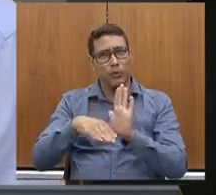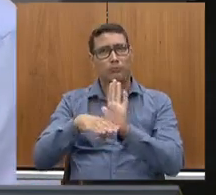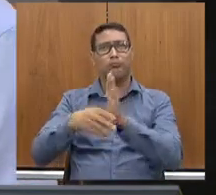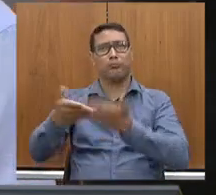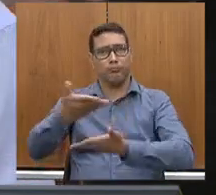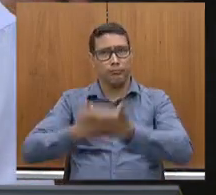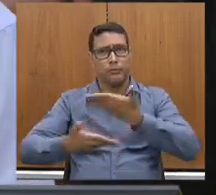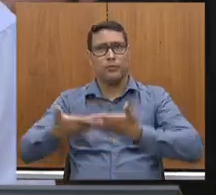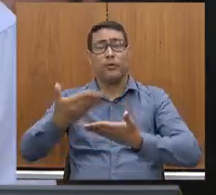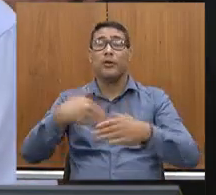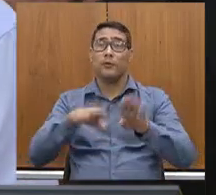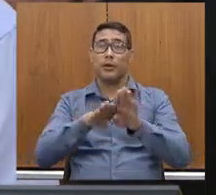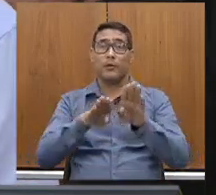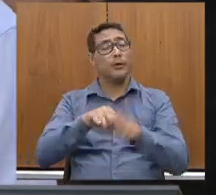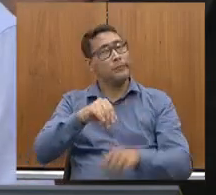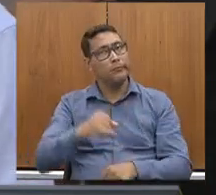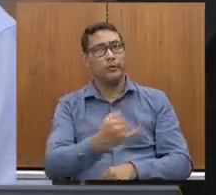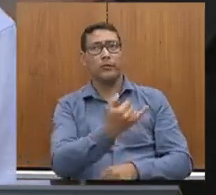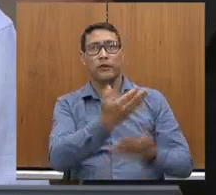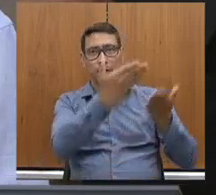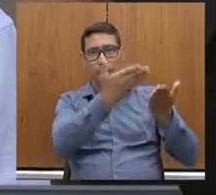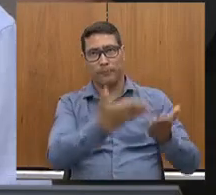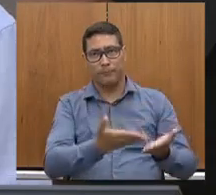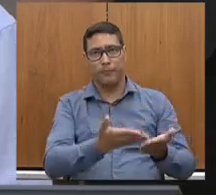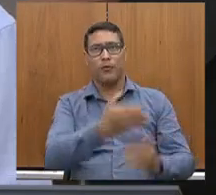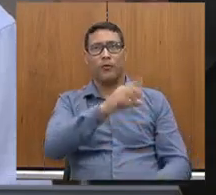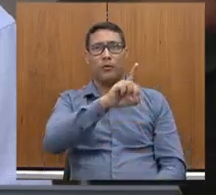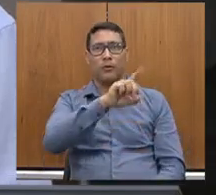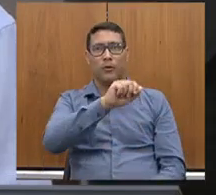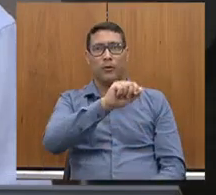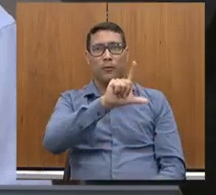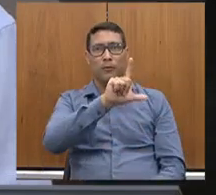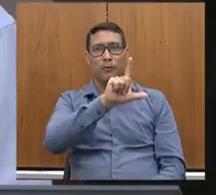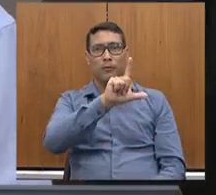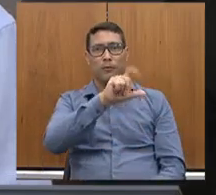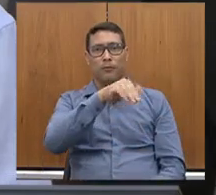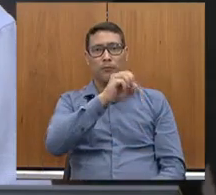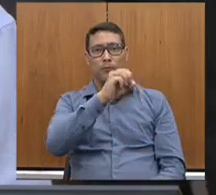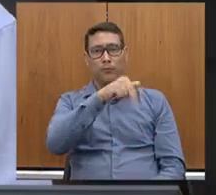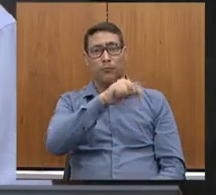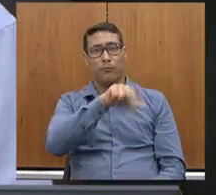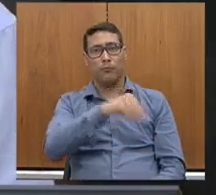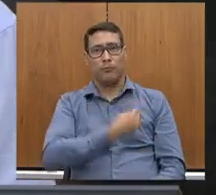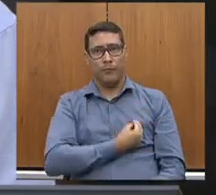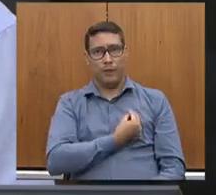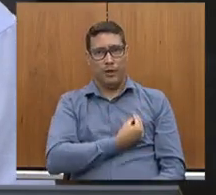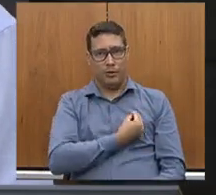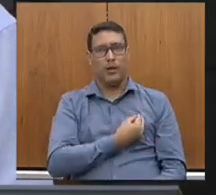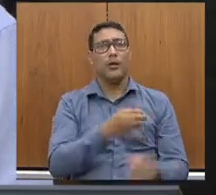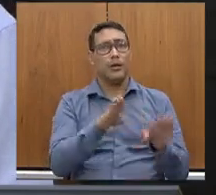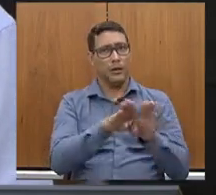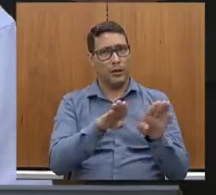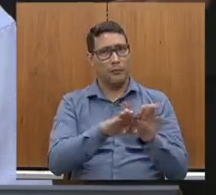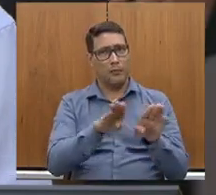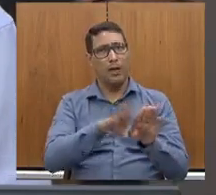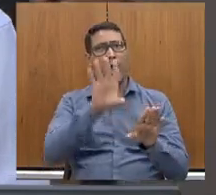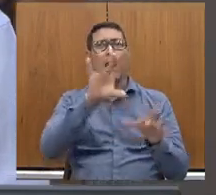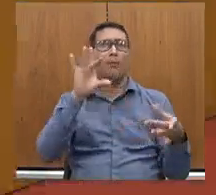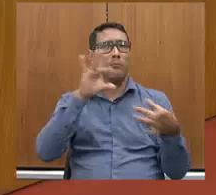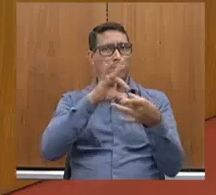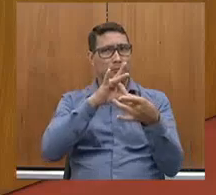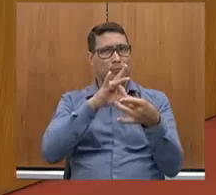também o doutor Dalmo, que está aqui, que dizer que também tem sido um grande parceiro da infraestrutura,